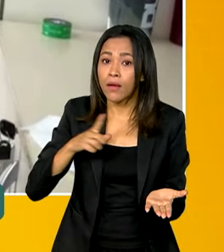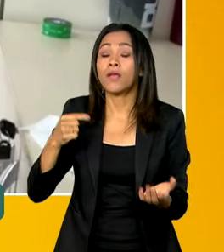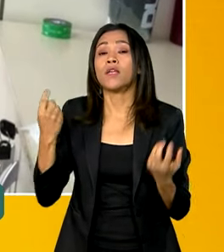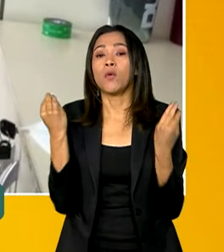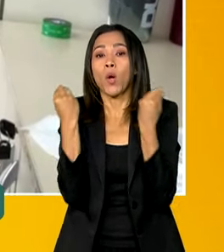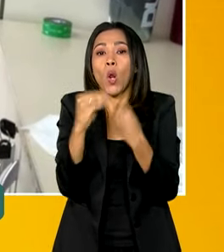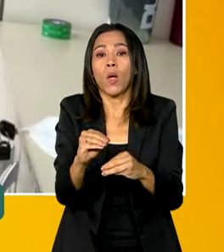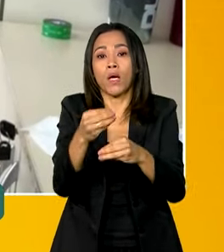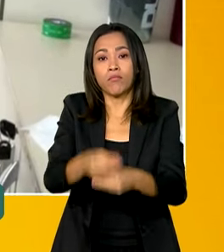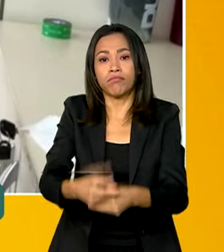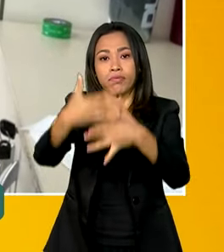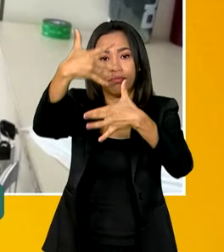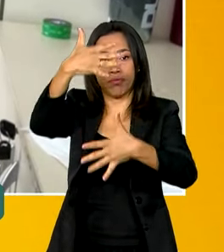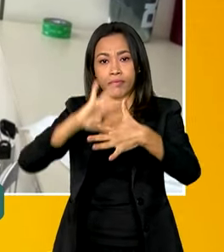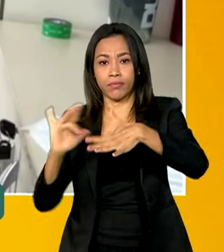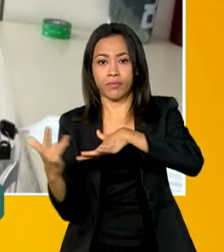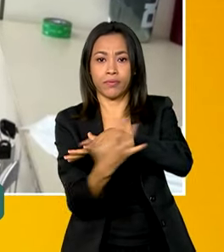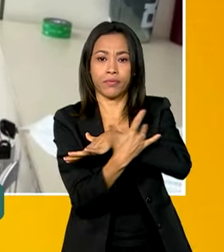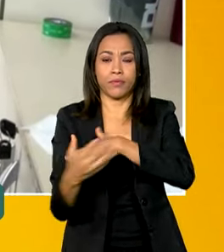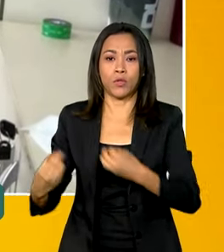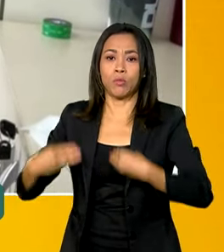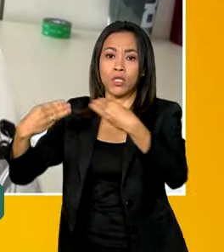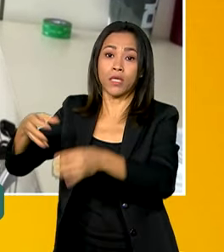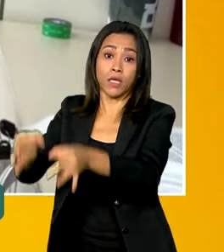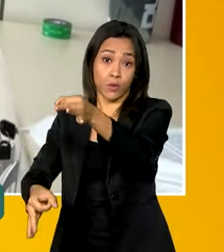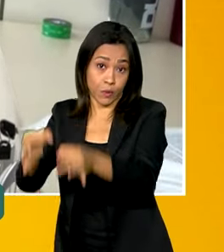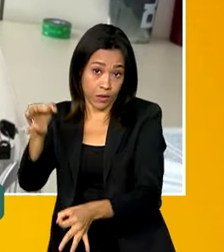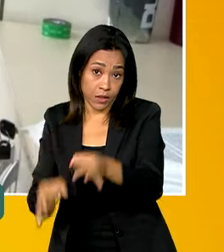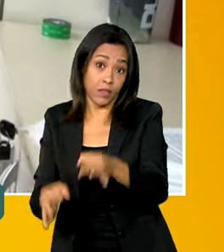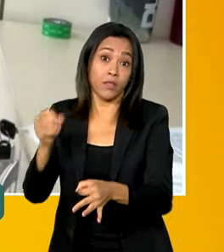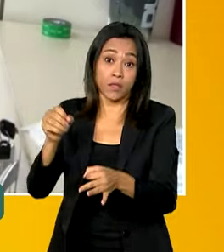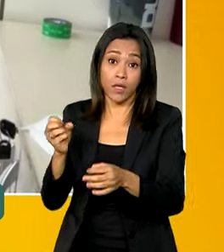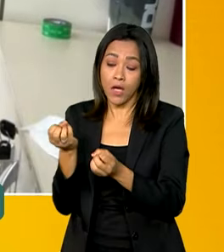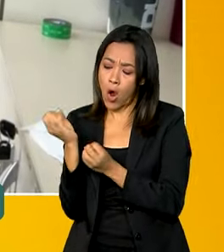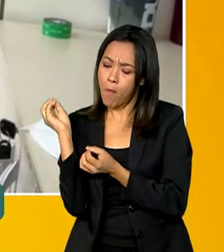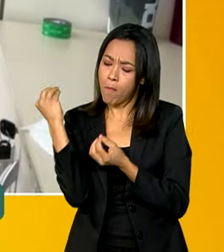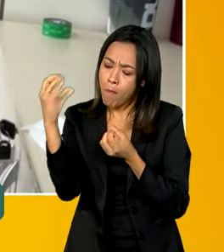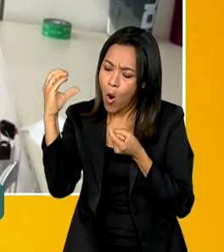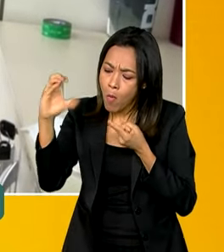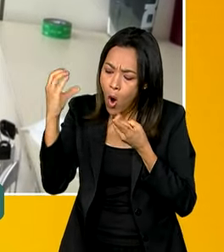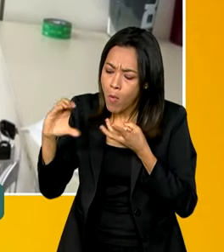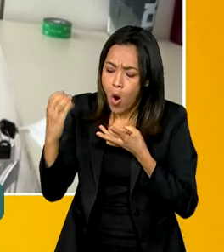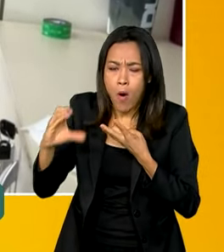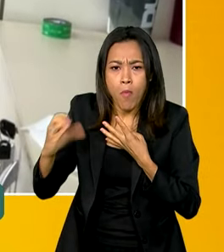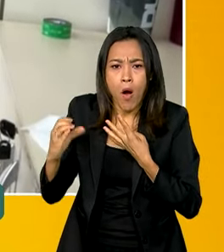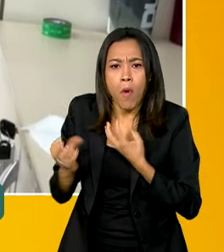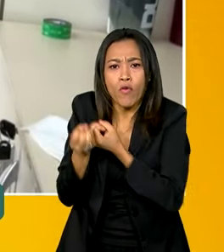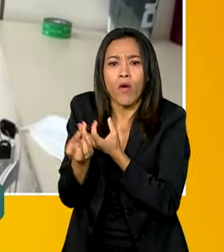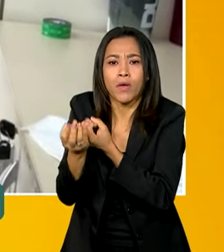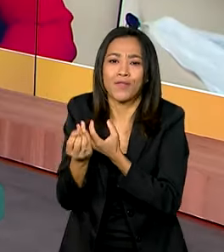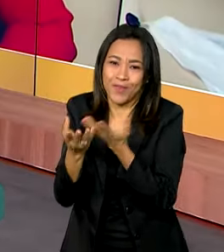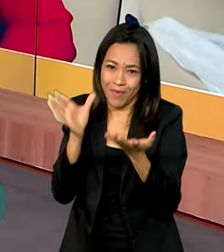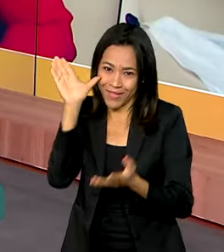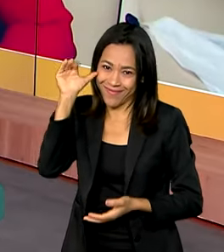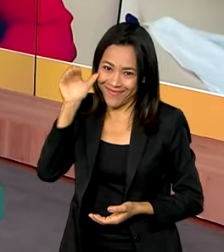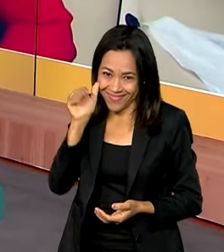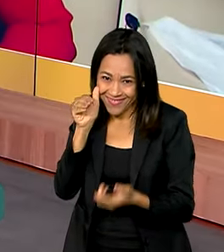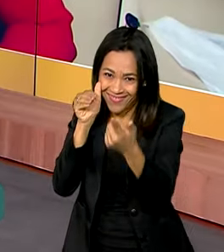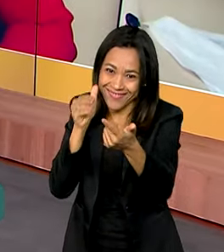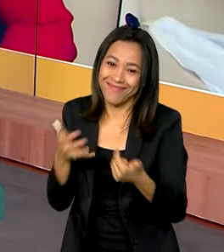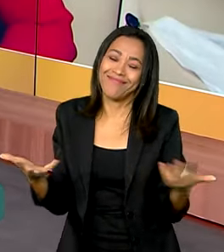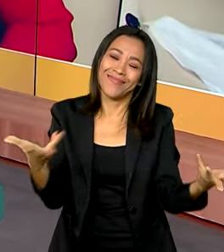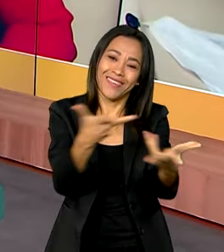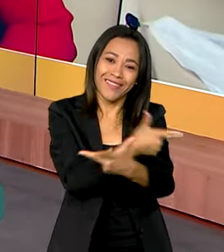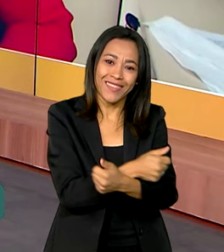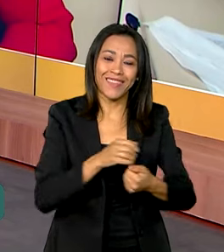sociais do Ministério da Justiça as iniciativas conforme elas estão sendo lançadas, incorporadas nos territórios. Maravilha!